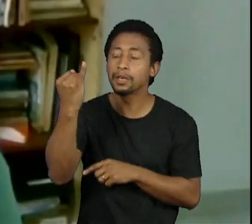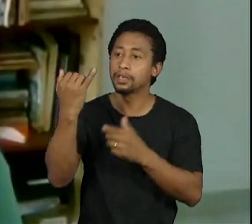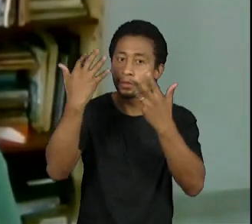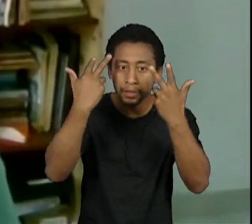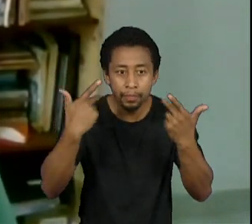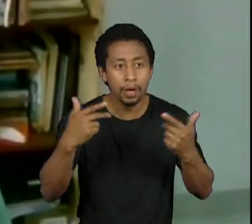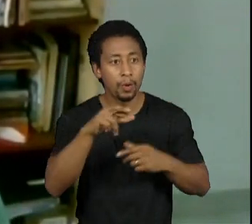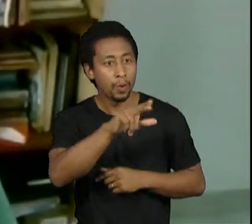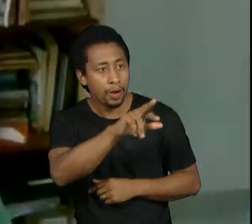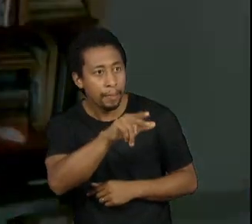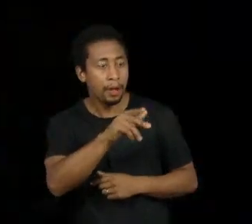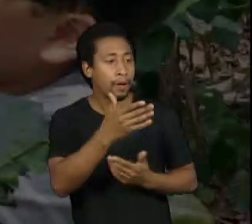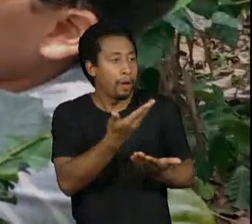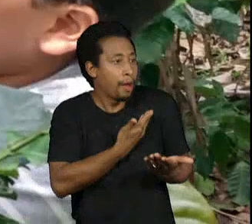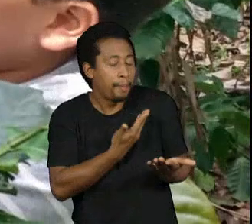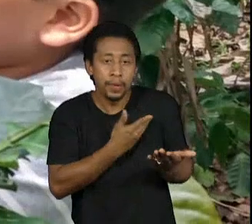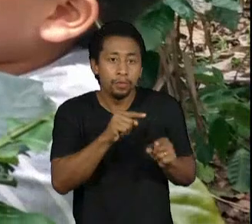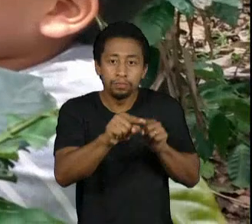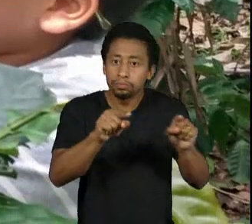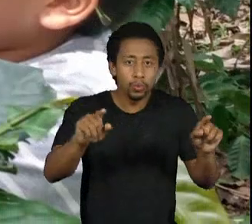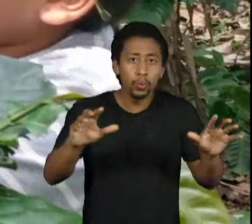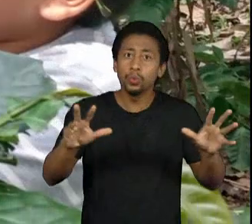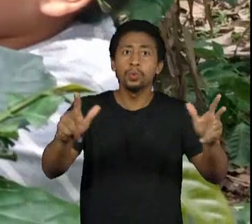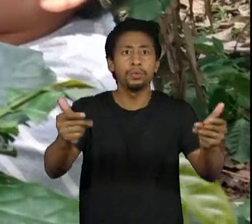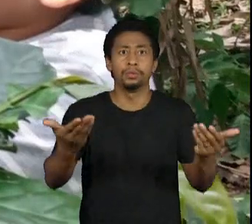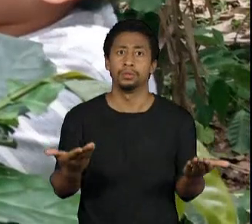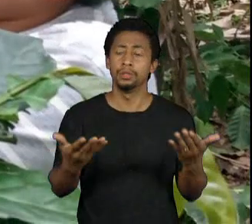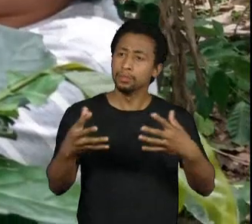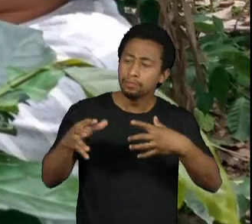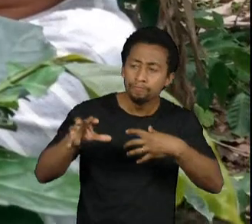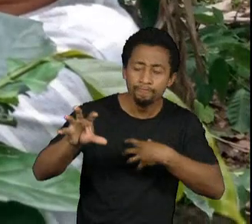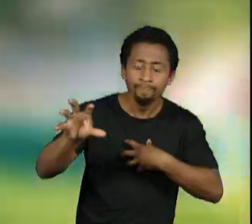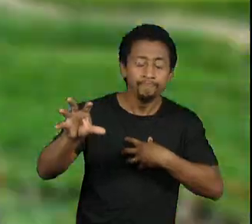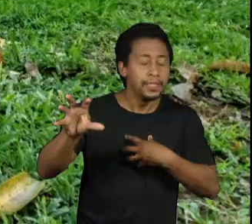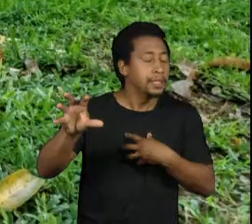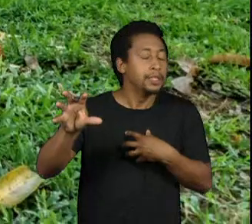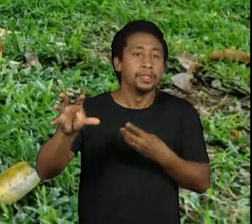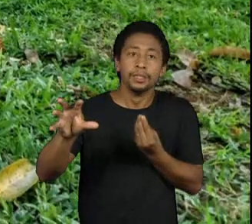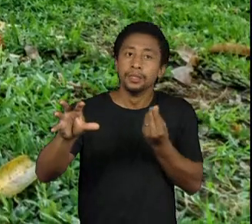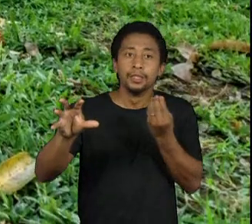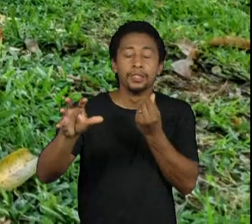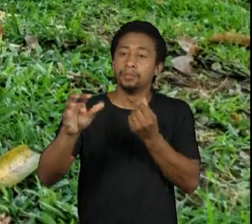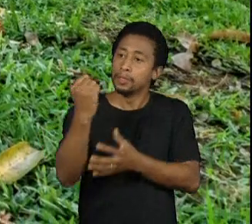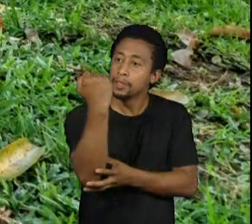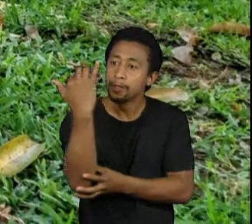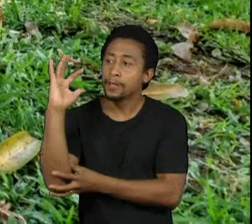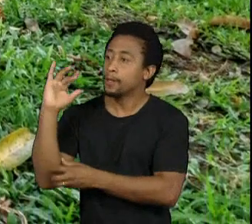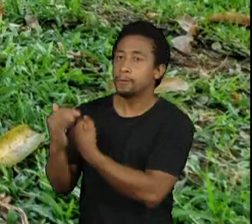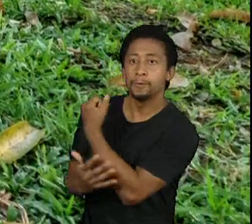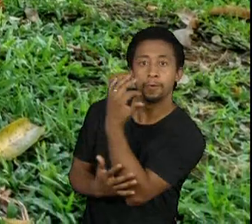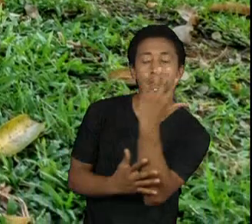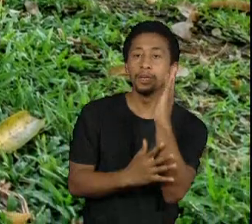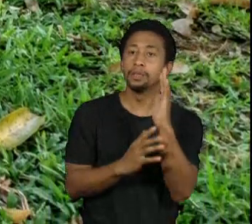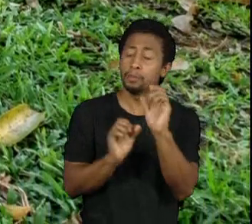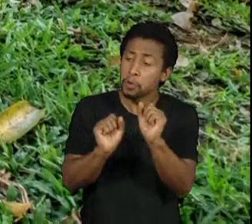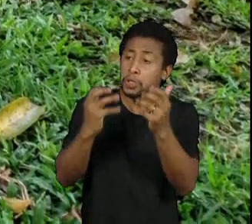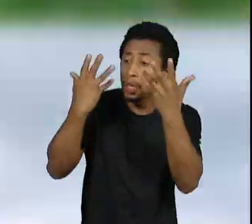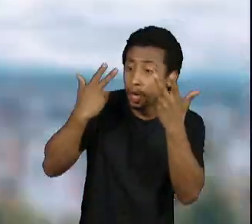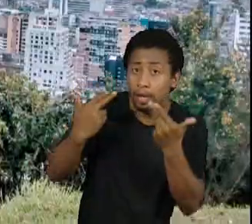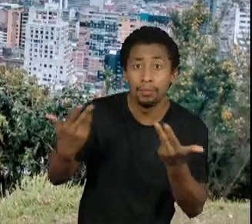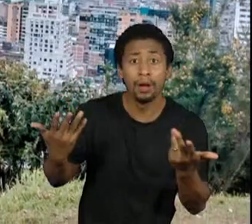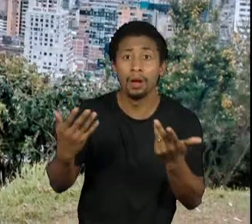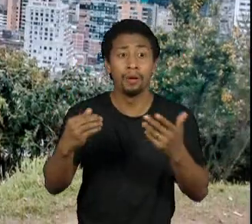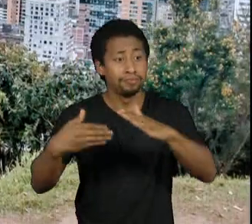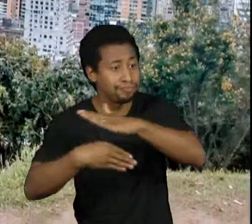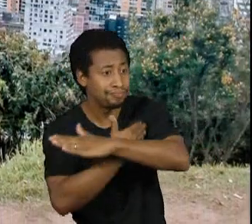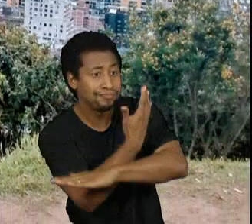irmão, é o próximo. Então, quando você sente empatia pela natureza, pelo outro, que também é um animal, que também é